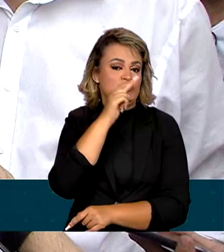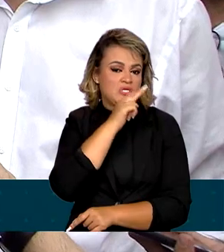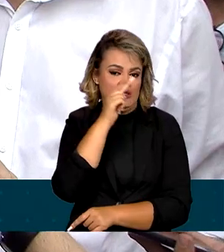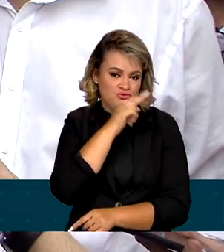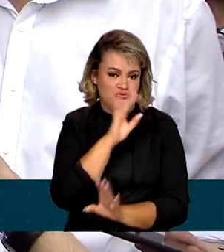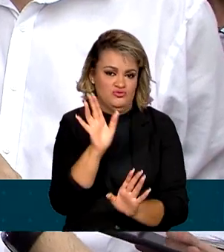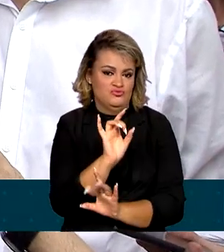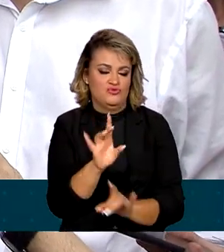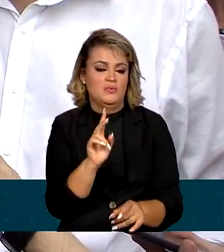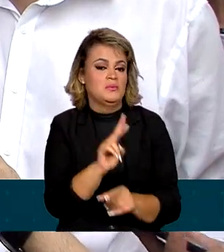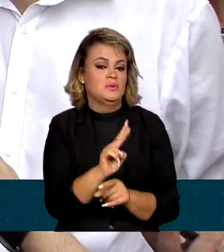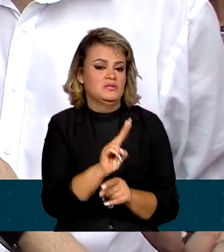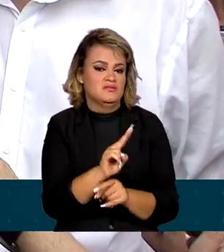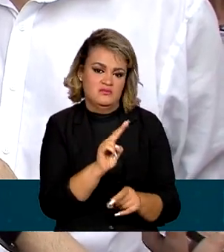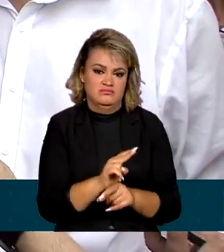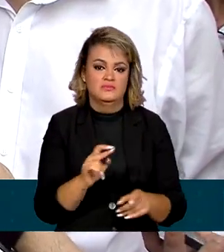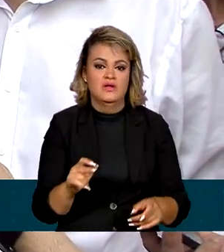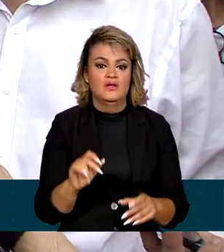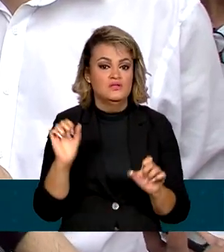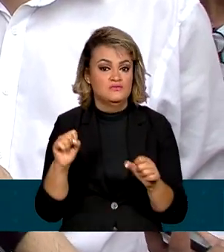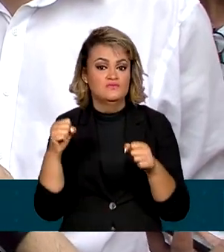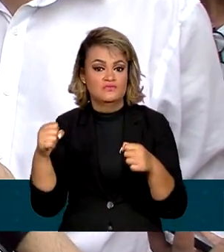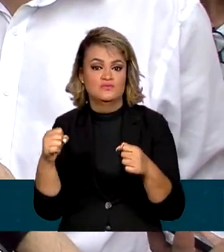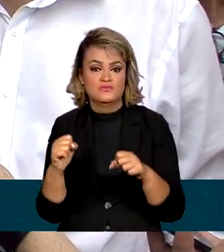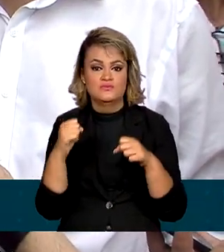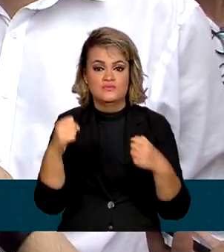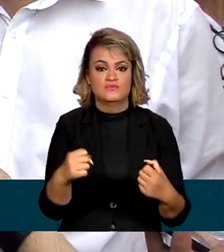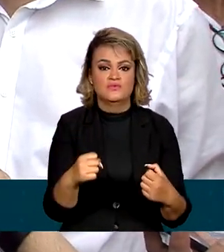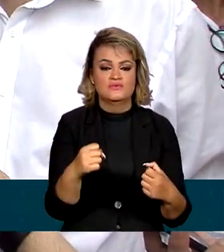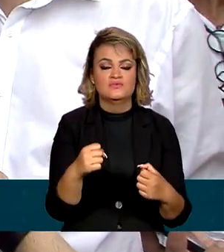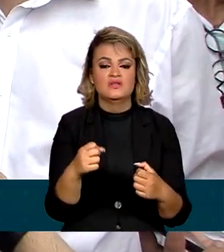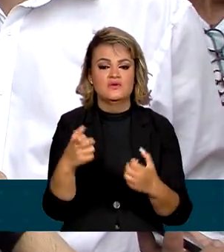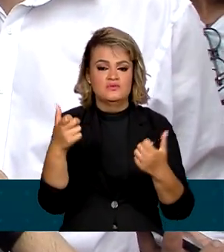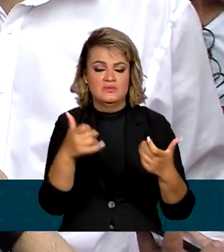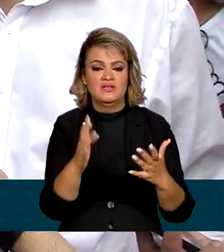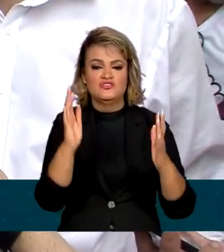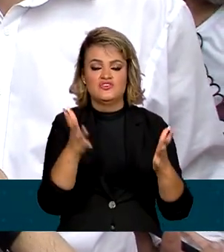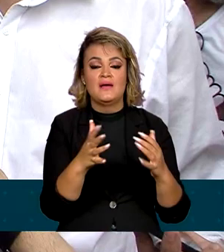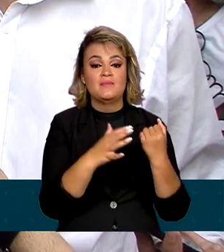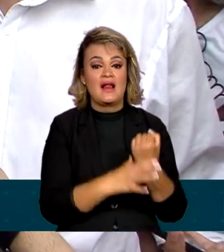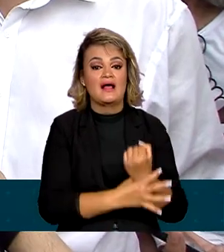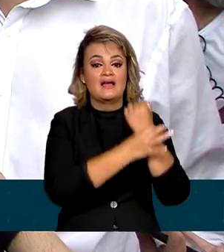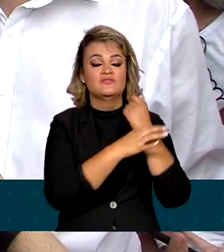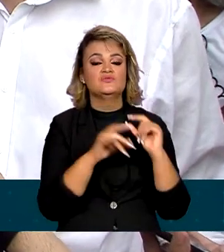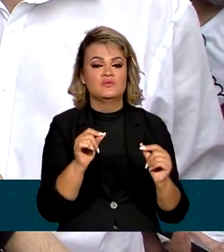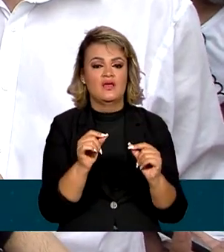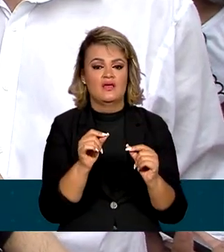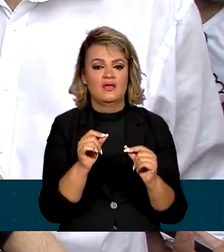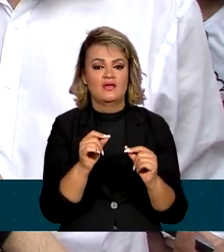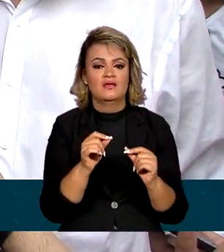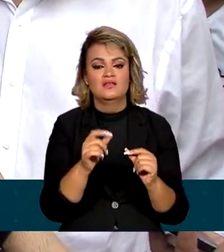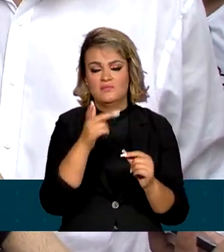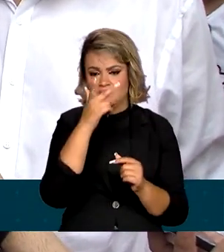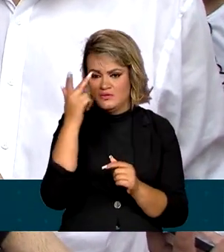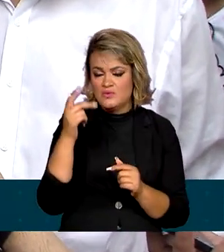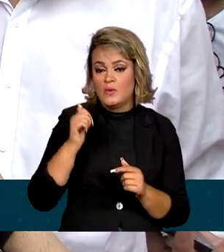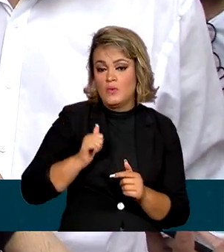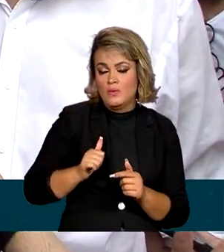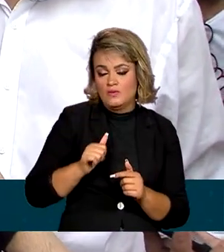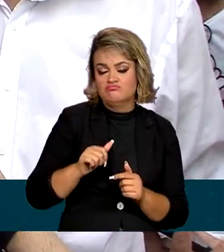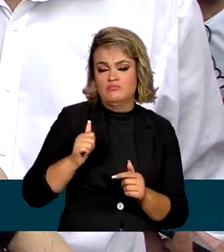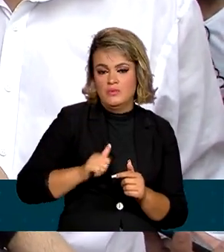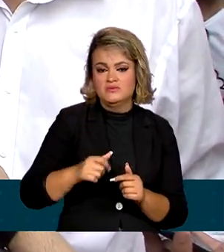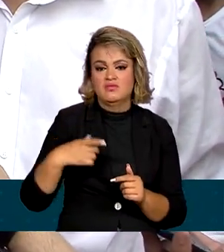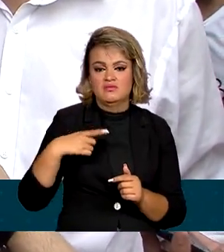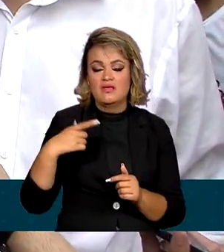proteção emergencial. Todo o esforço, como eu já disse, é para garantir que a pessoa tenha todo o apoio